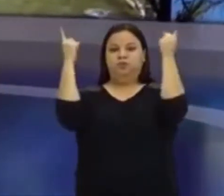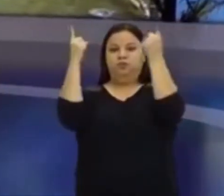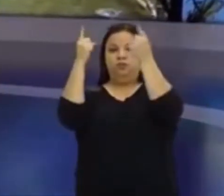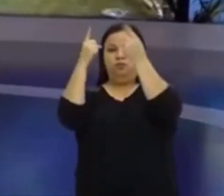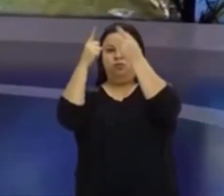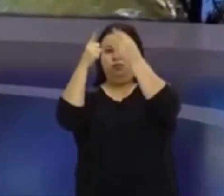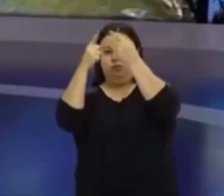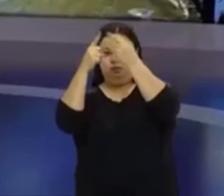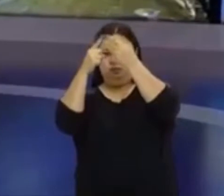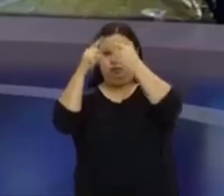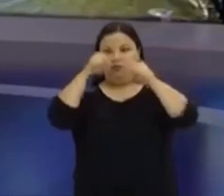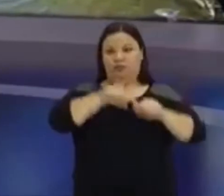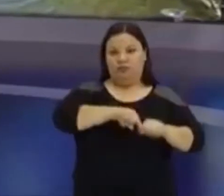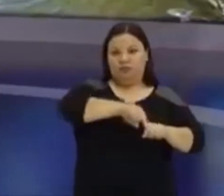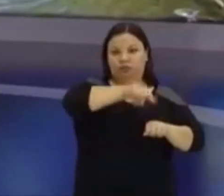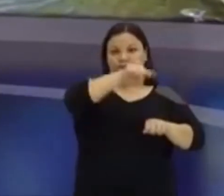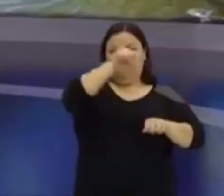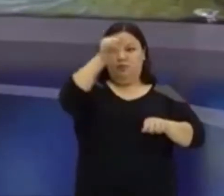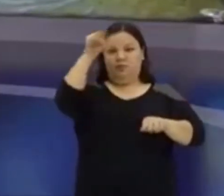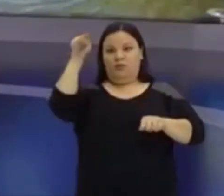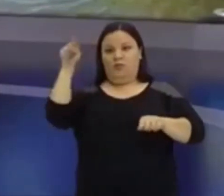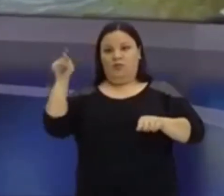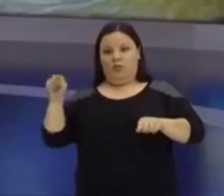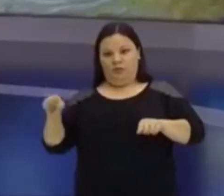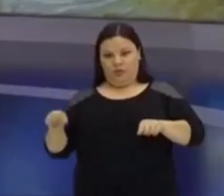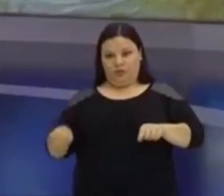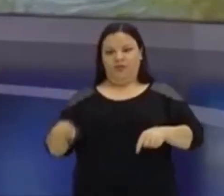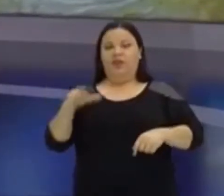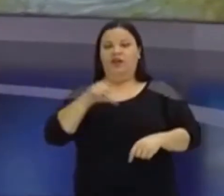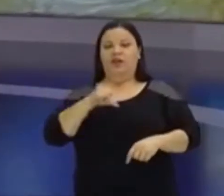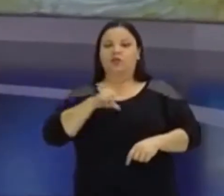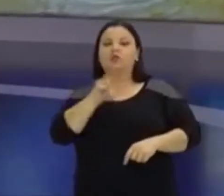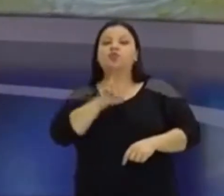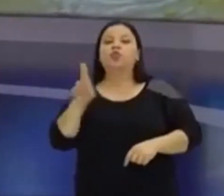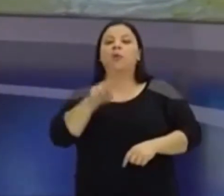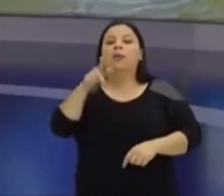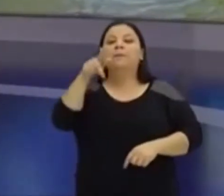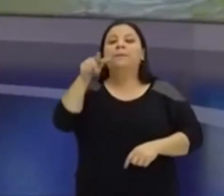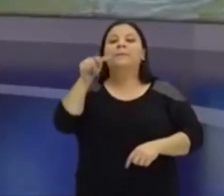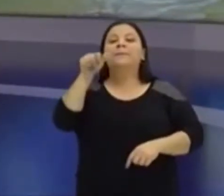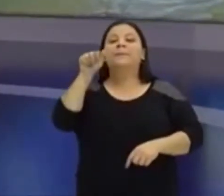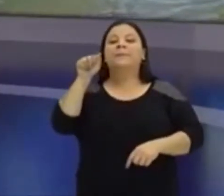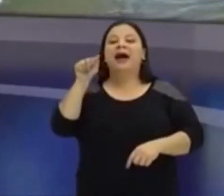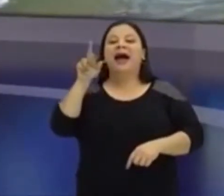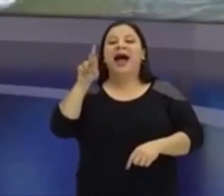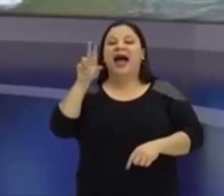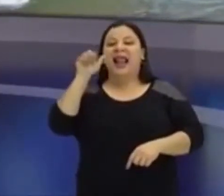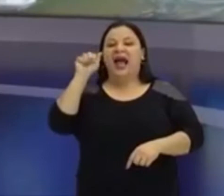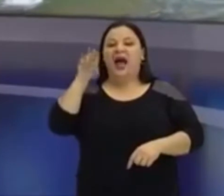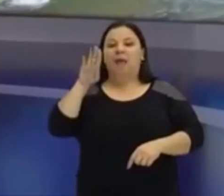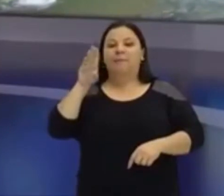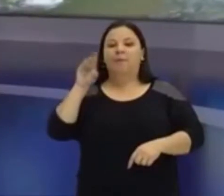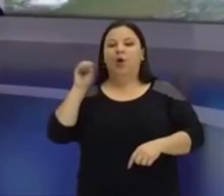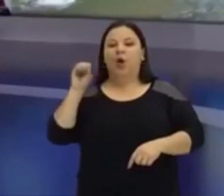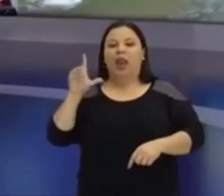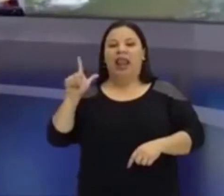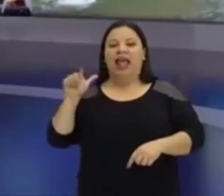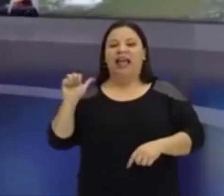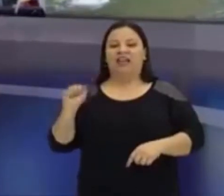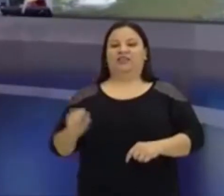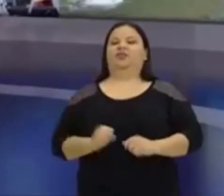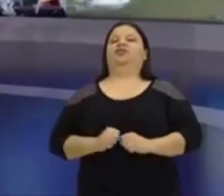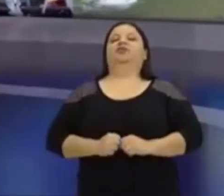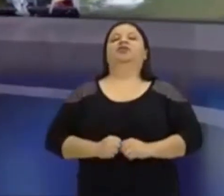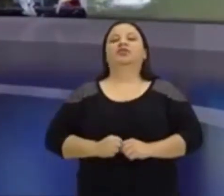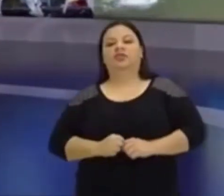parábolas, olha aí, né? Que vai dar início, que vai dar a ideia da construção do gráfico da nossa função. Aí vocês podem ver que